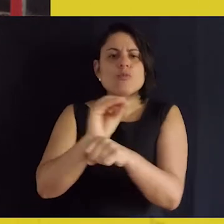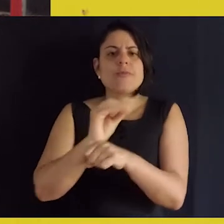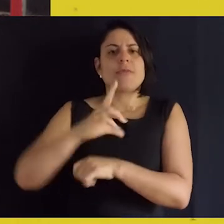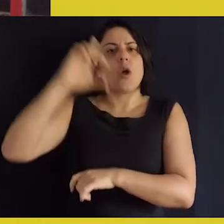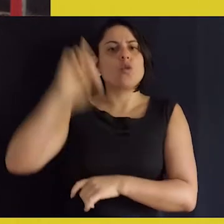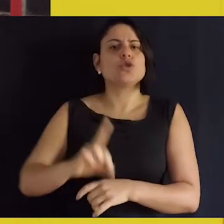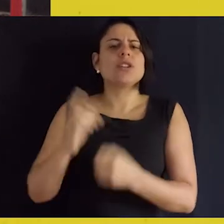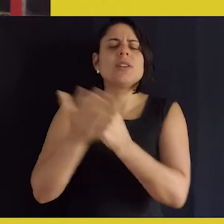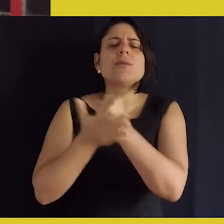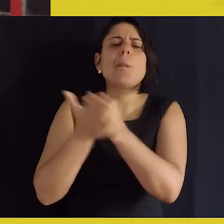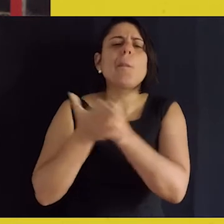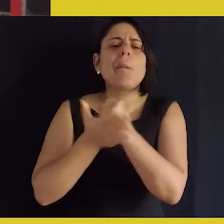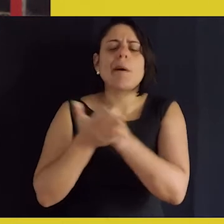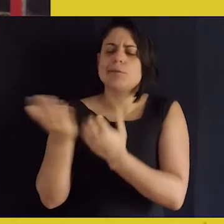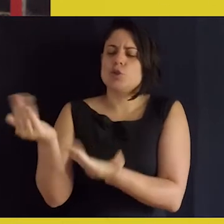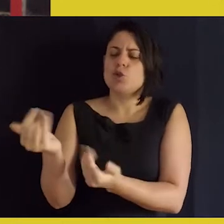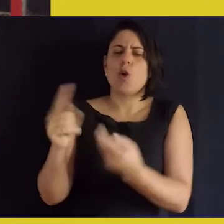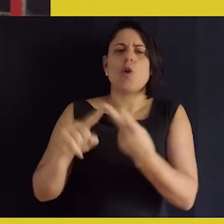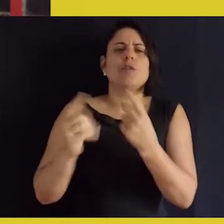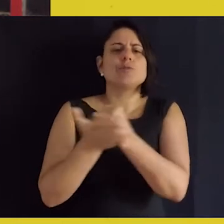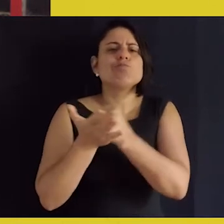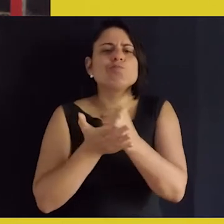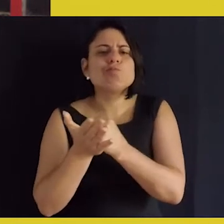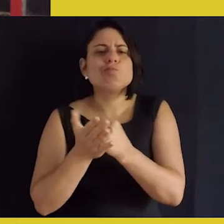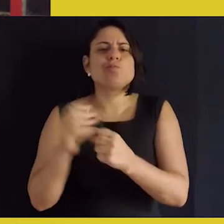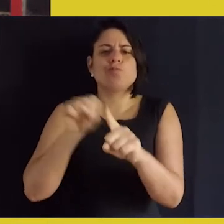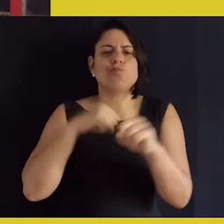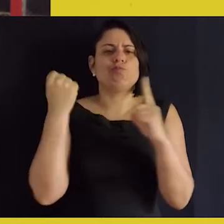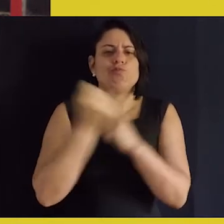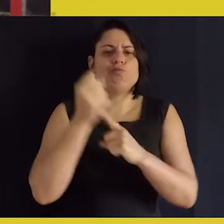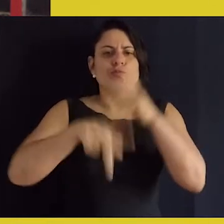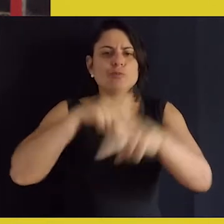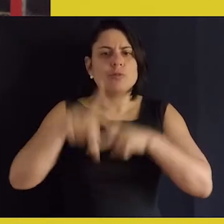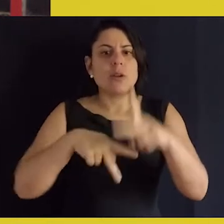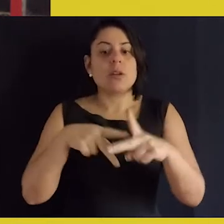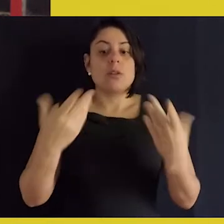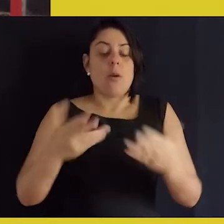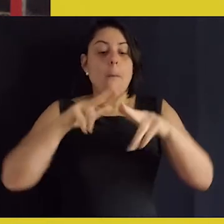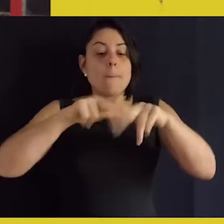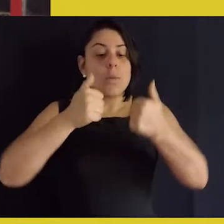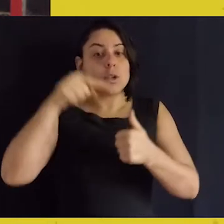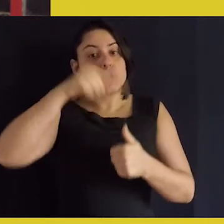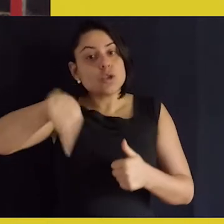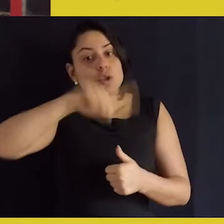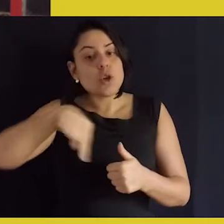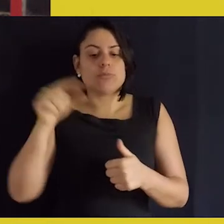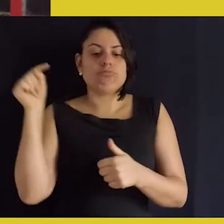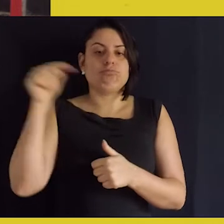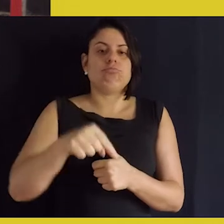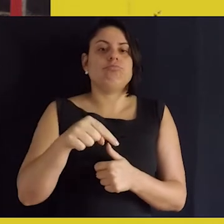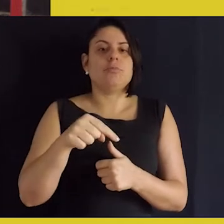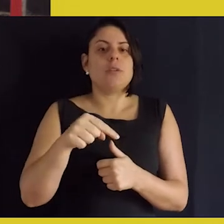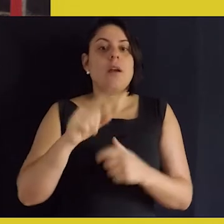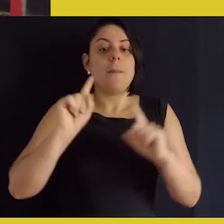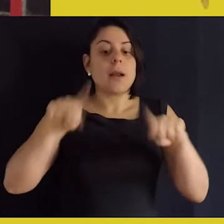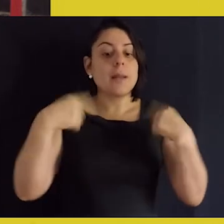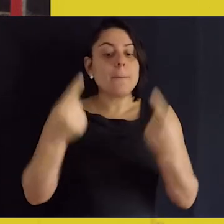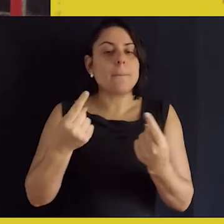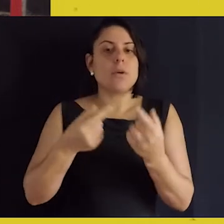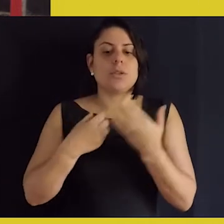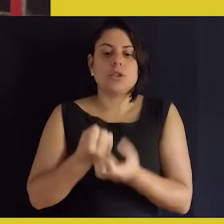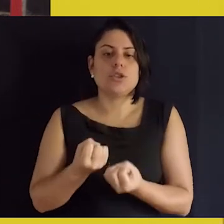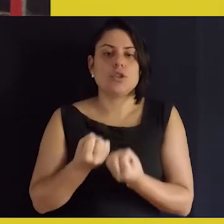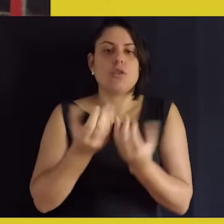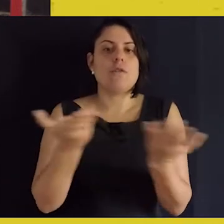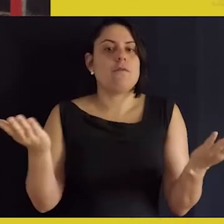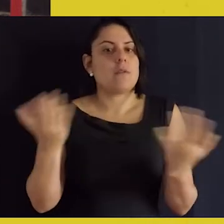básico dos jovens, é um direito básico de toda a população, o nome é ambiente que vem a partir desta base, né? Para depois a gente falar